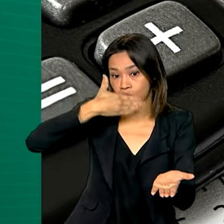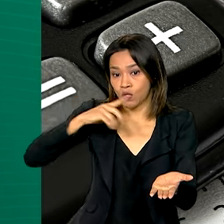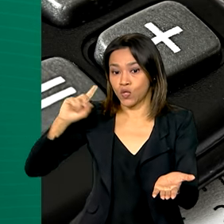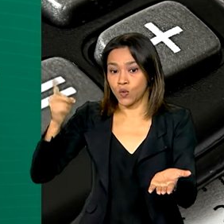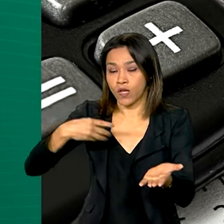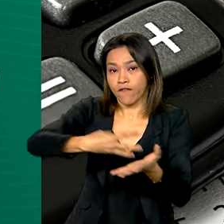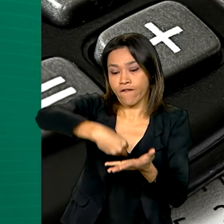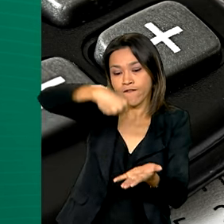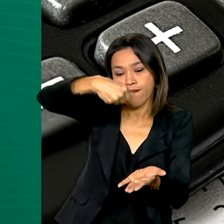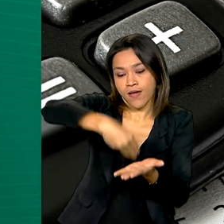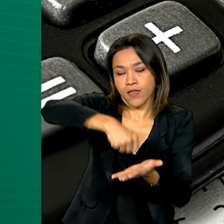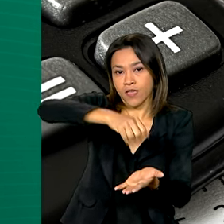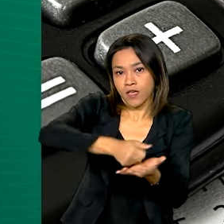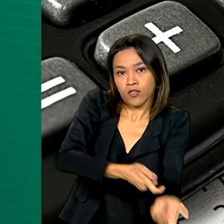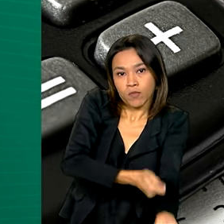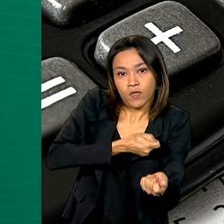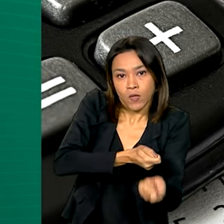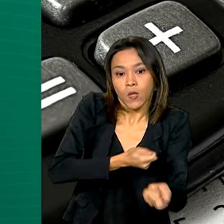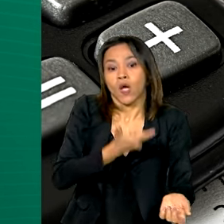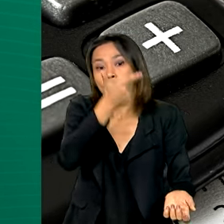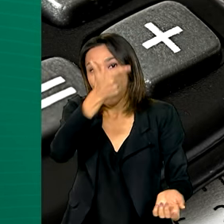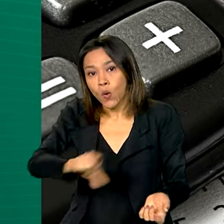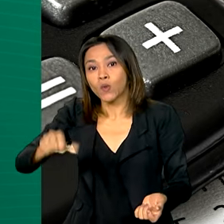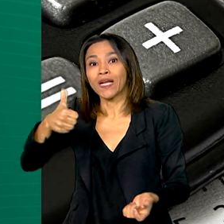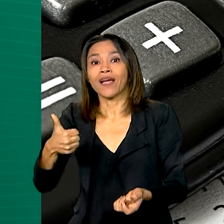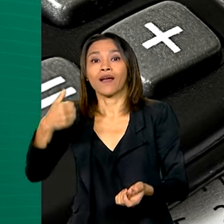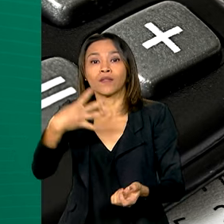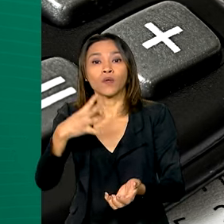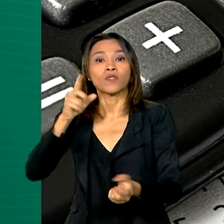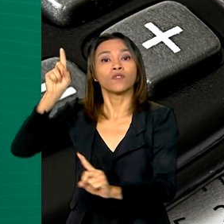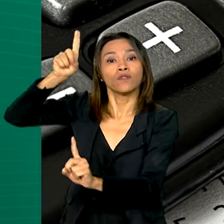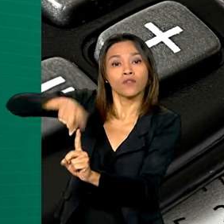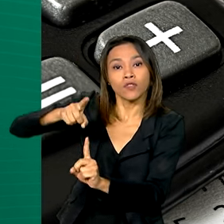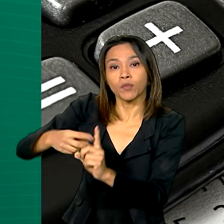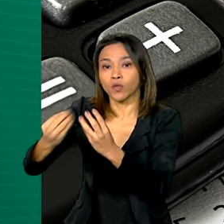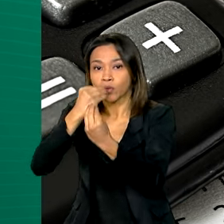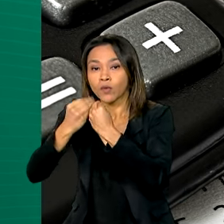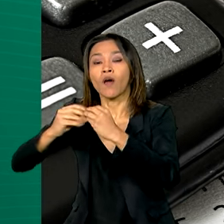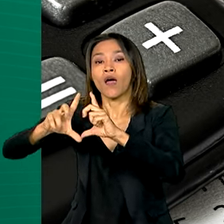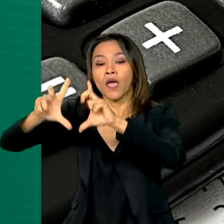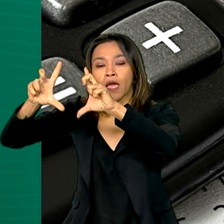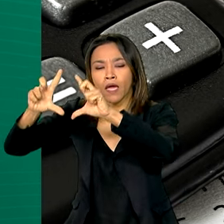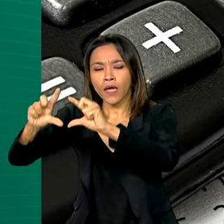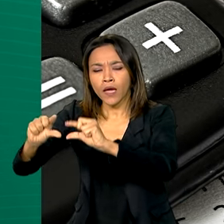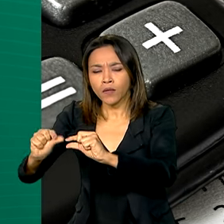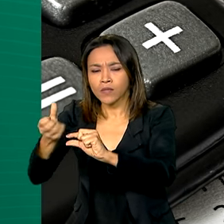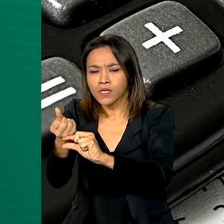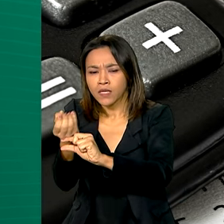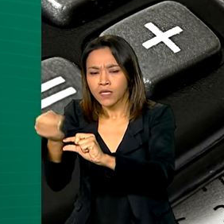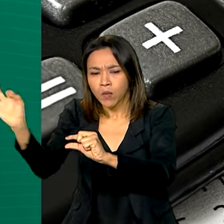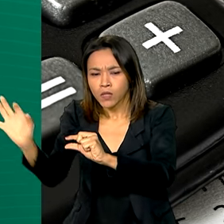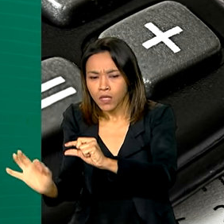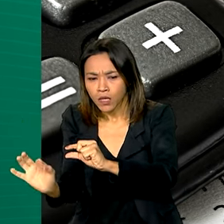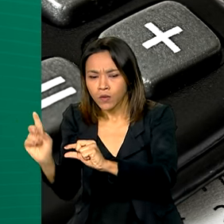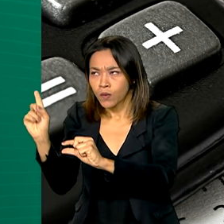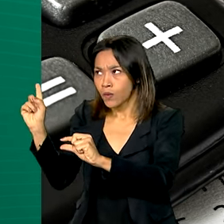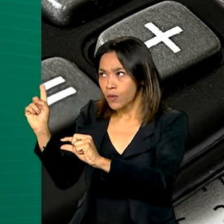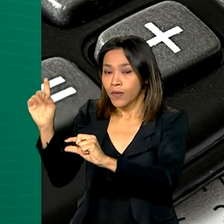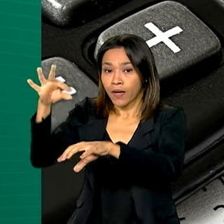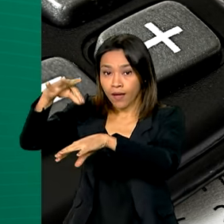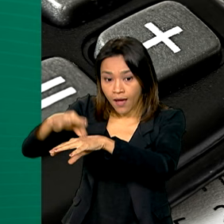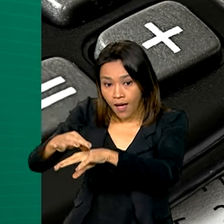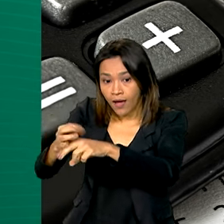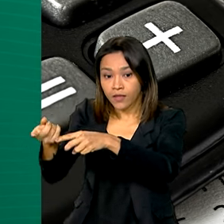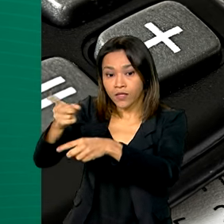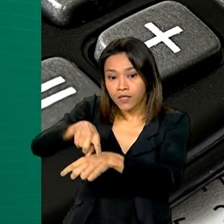farinha de mandioca. Outros 14 tipos de alimentos terão a alíquota reduzida em 60%, como carnes,